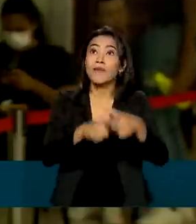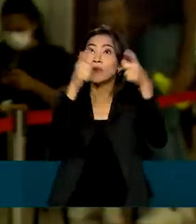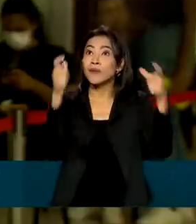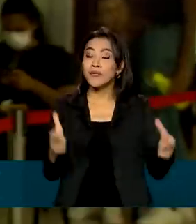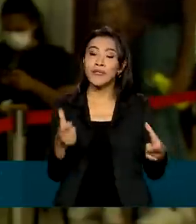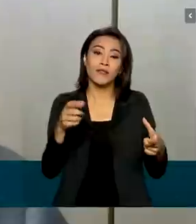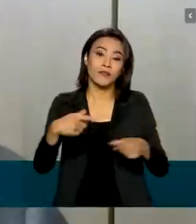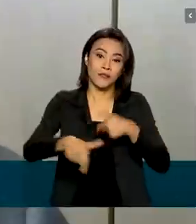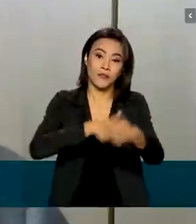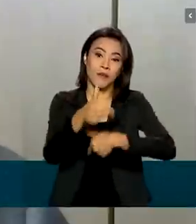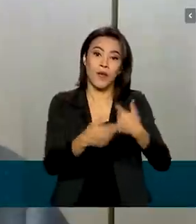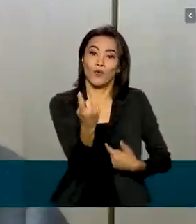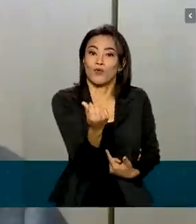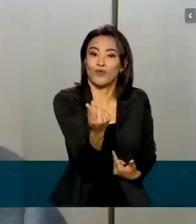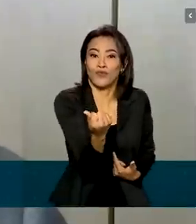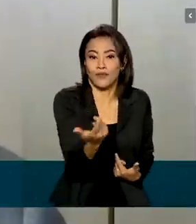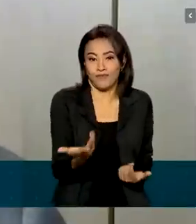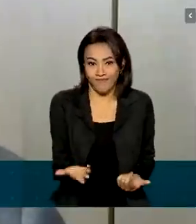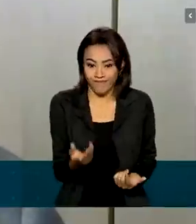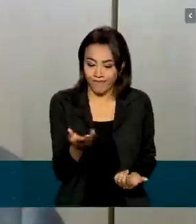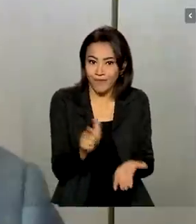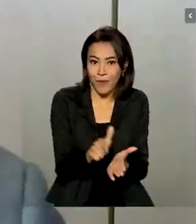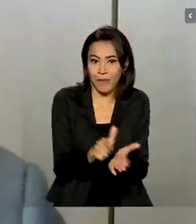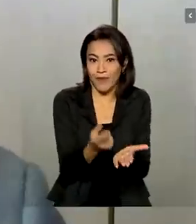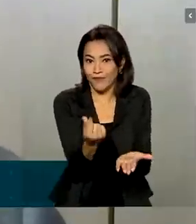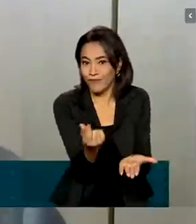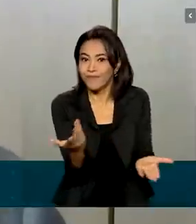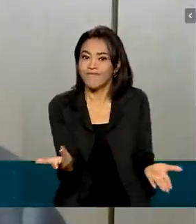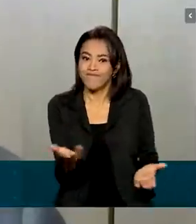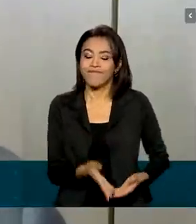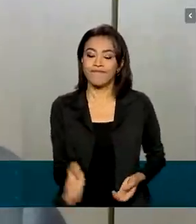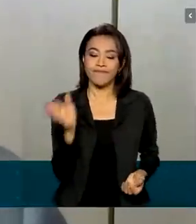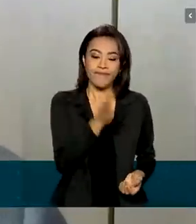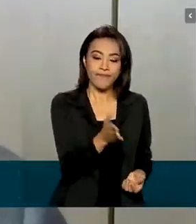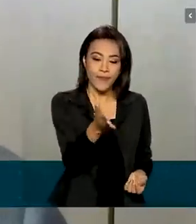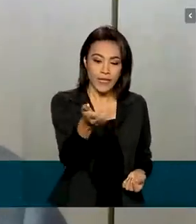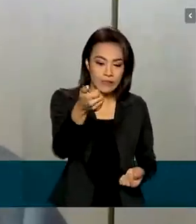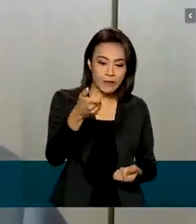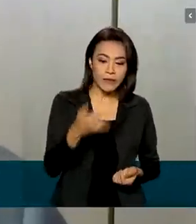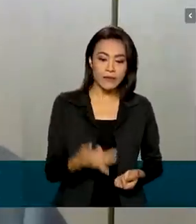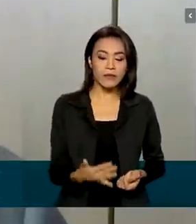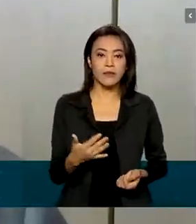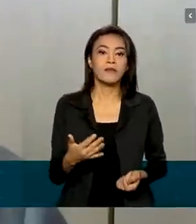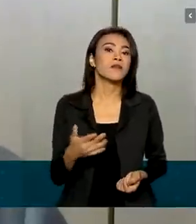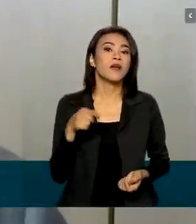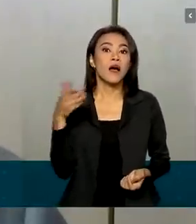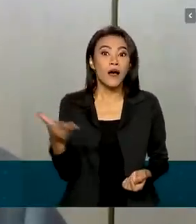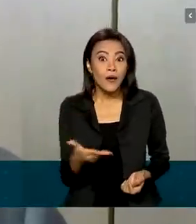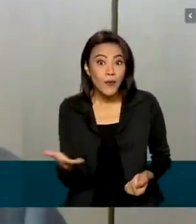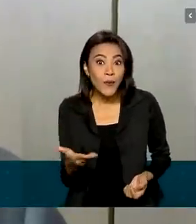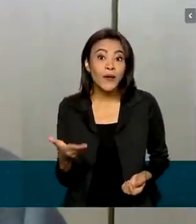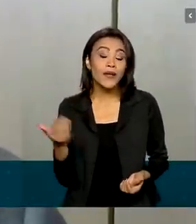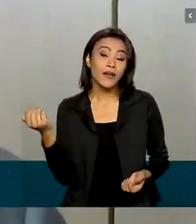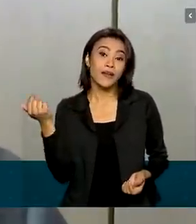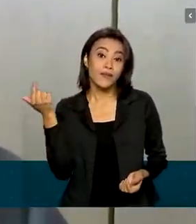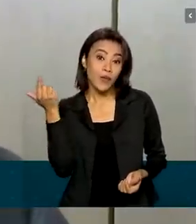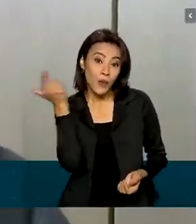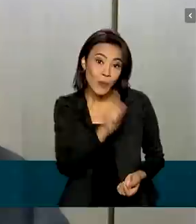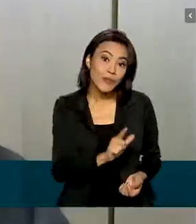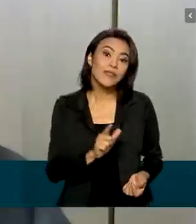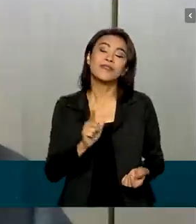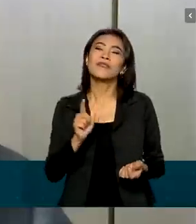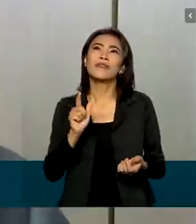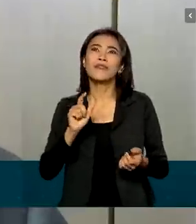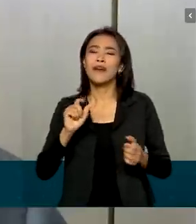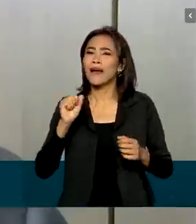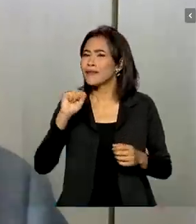em espécie. Com o SERP, isso passa a ser, de forma, ao alcance, passa a ser nacional. Então, a pessoa que